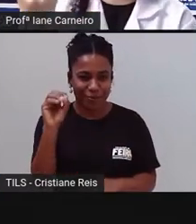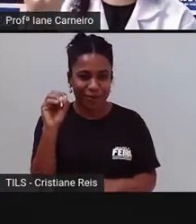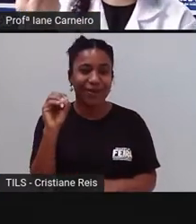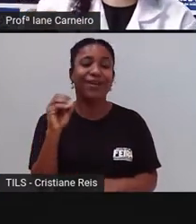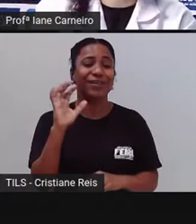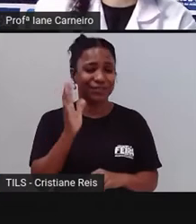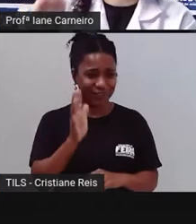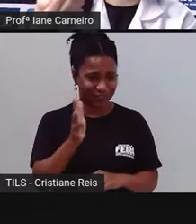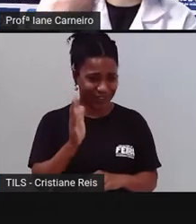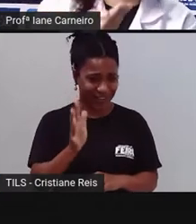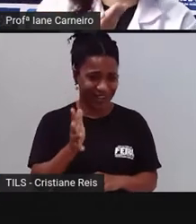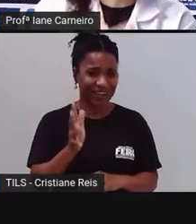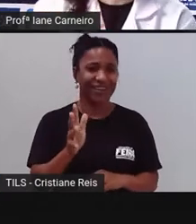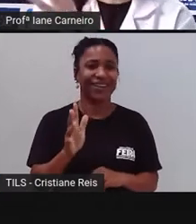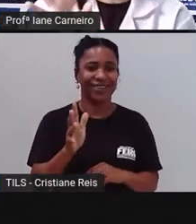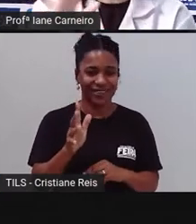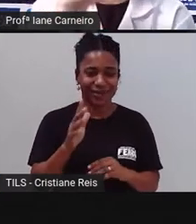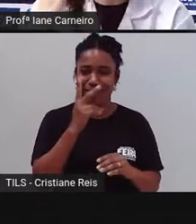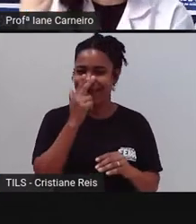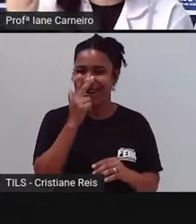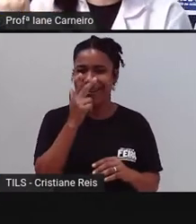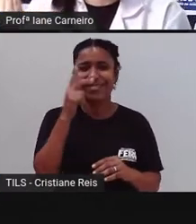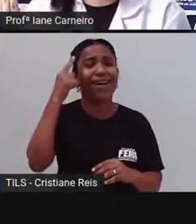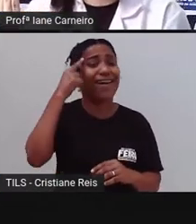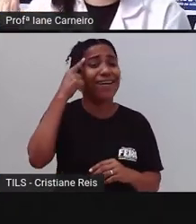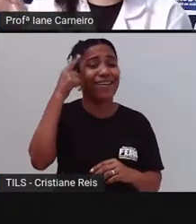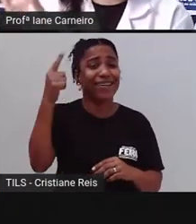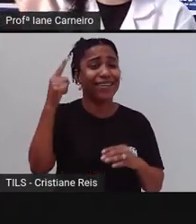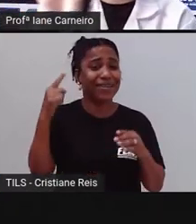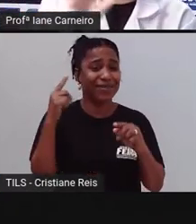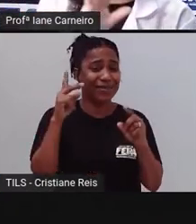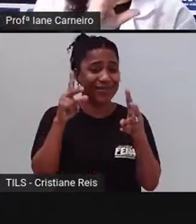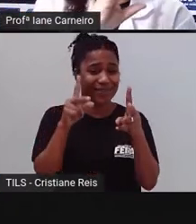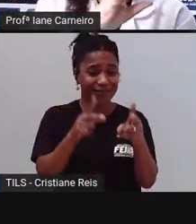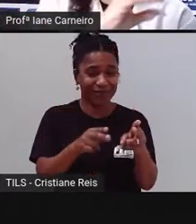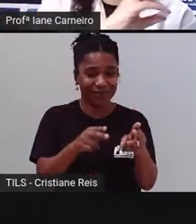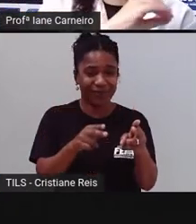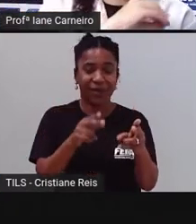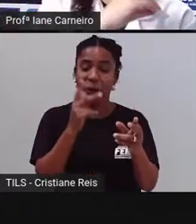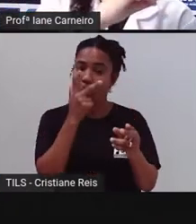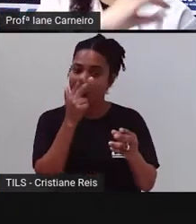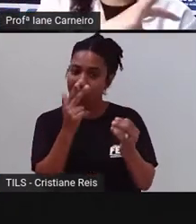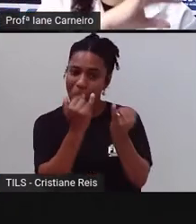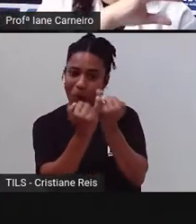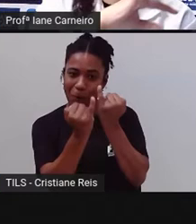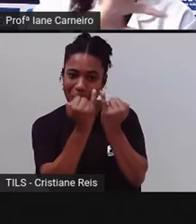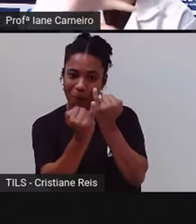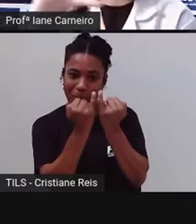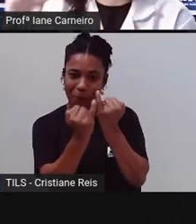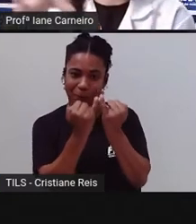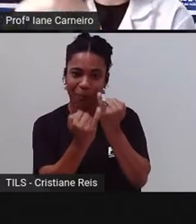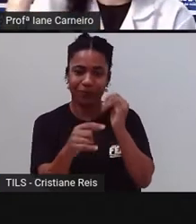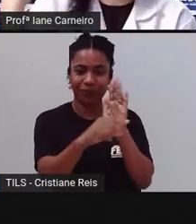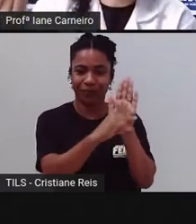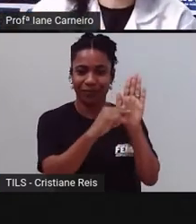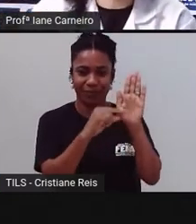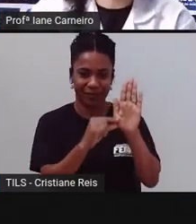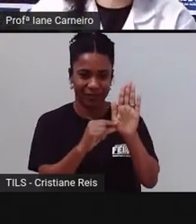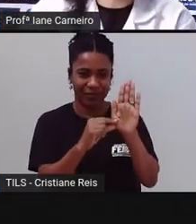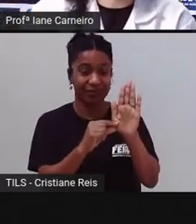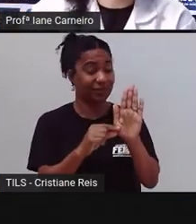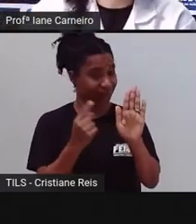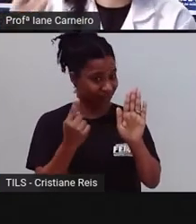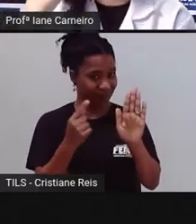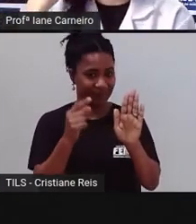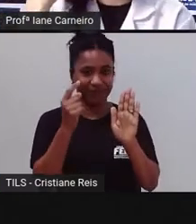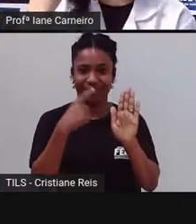que apareça alguma adivinha aí que seja parecida, né? Mas que a autora escreveu a adivinha de uma outra forma,